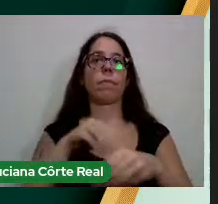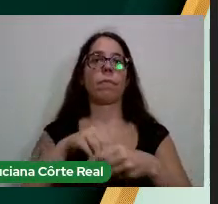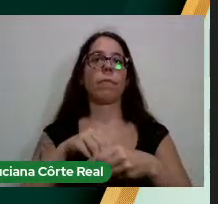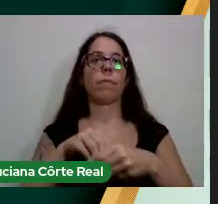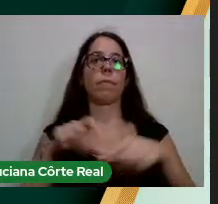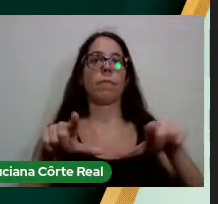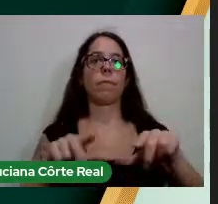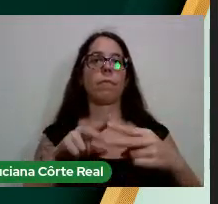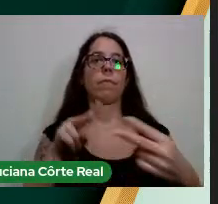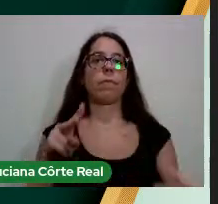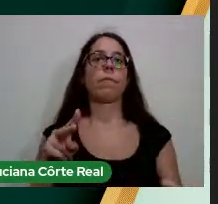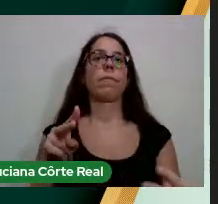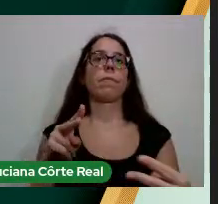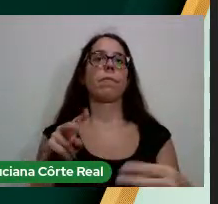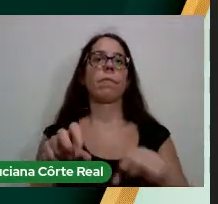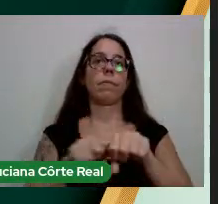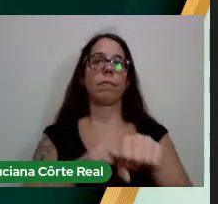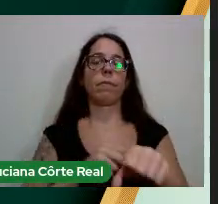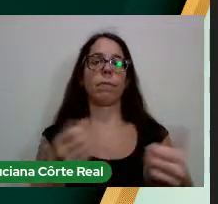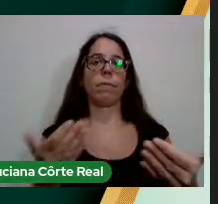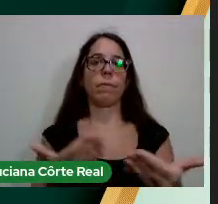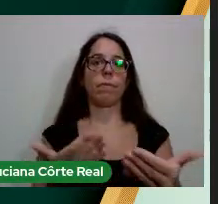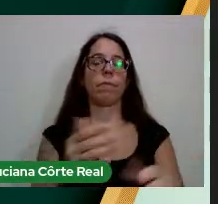sessão solene de colação de grau.